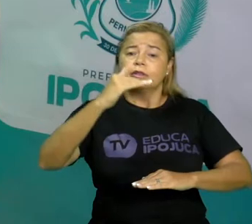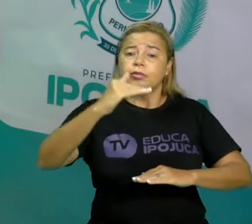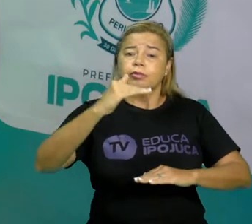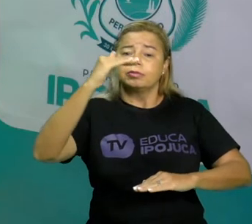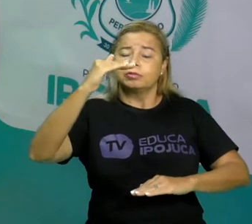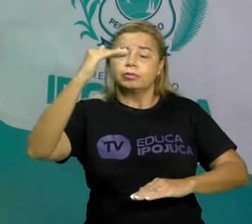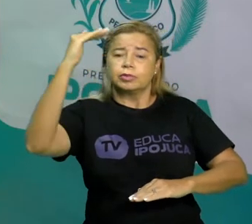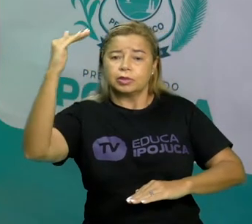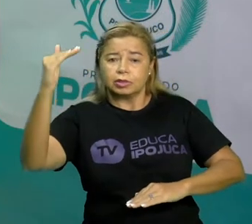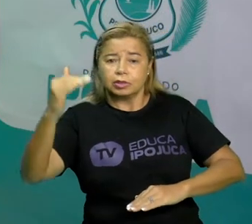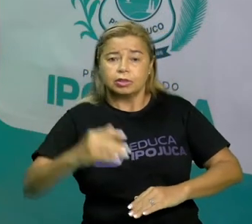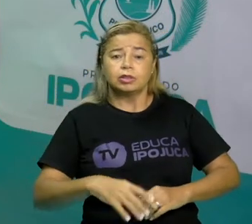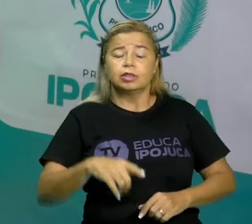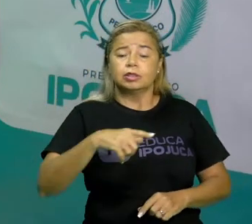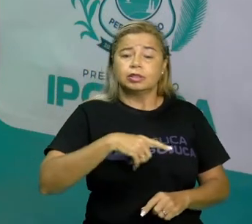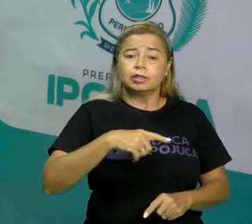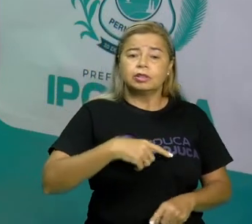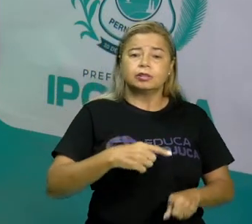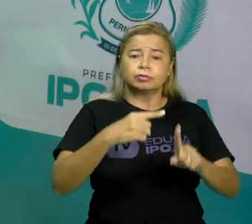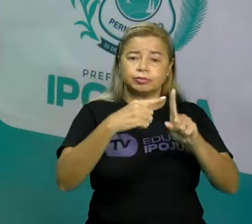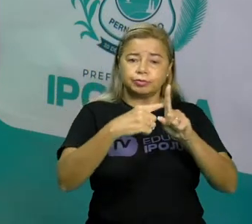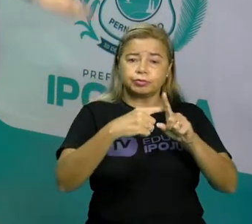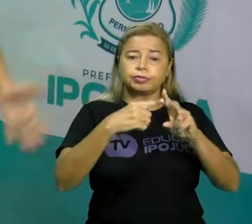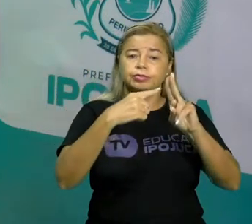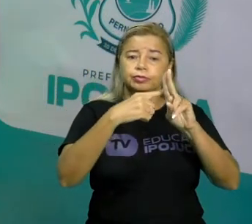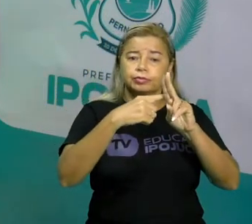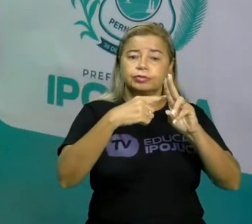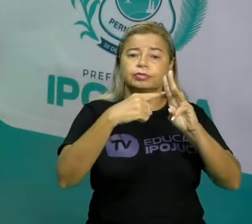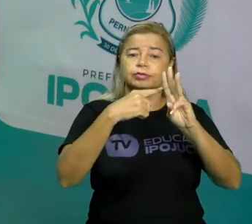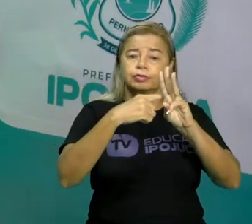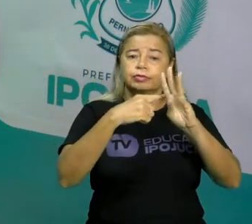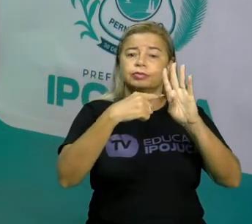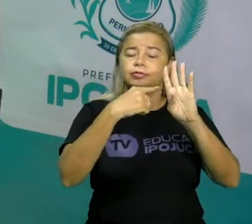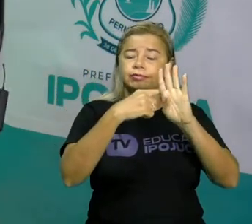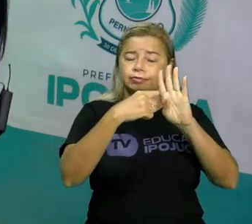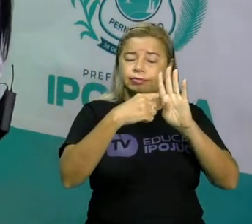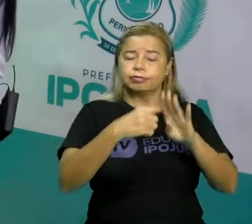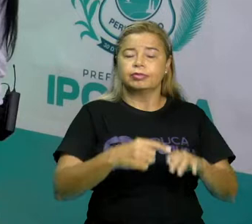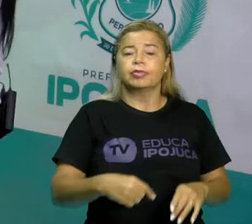centena de milhar, dezena de milhar. E, assim, os números são infinitos.